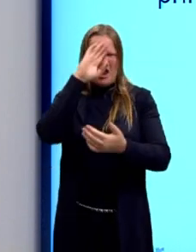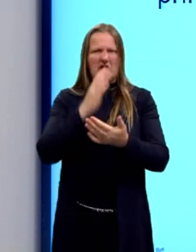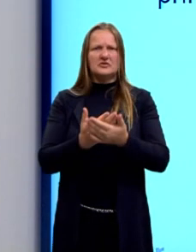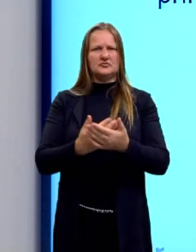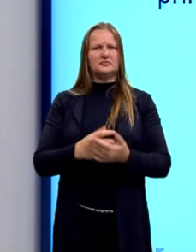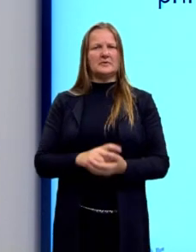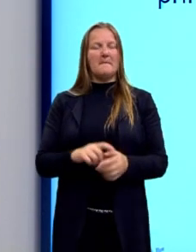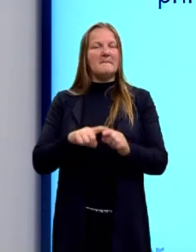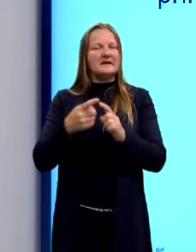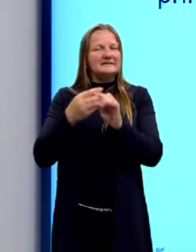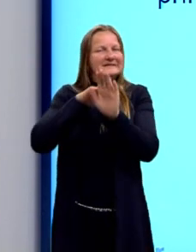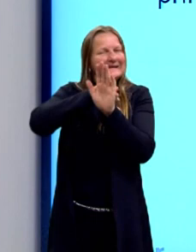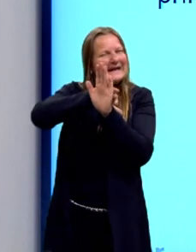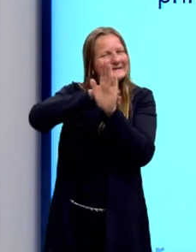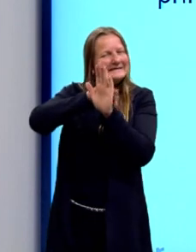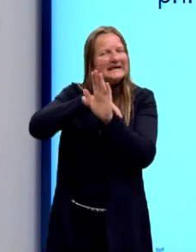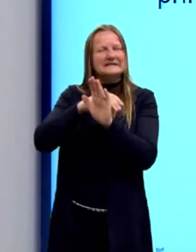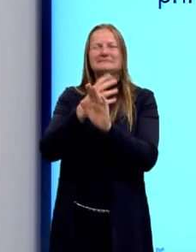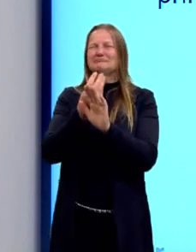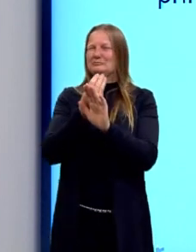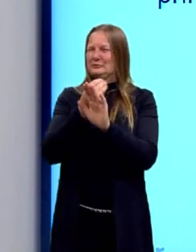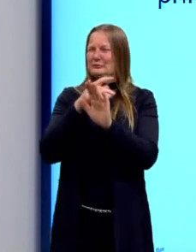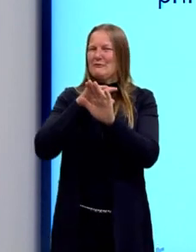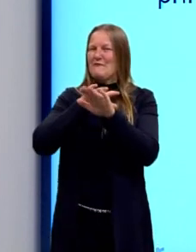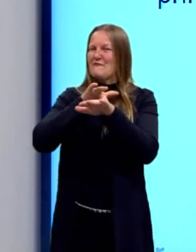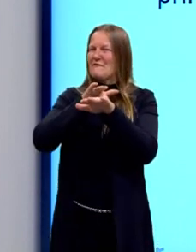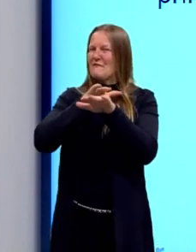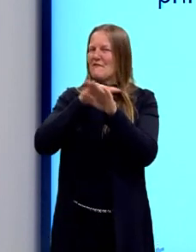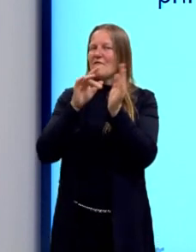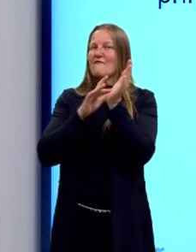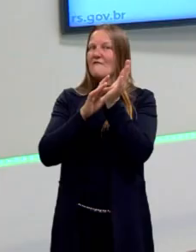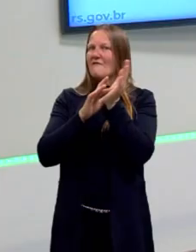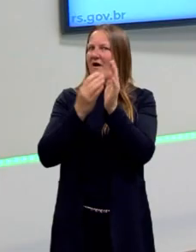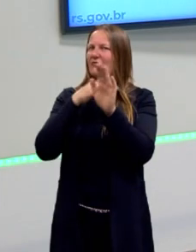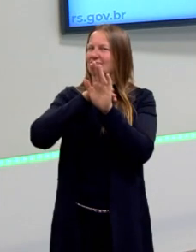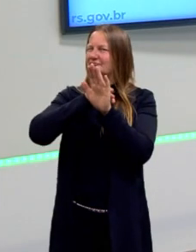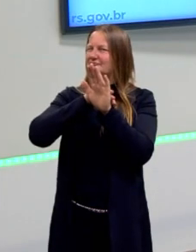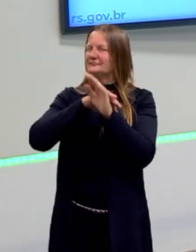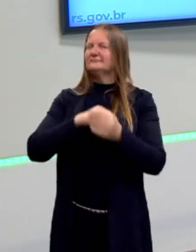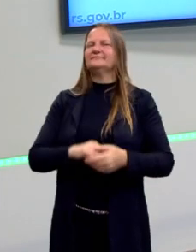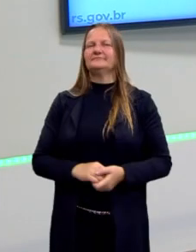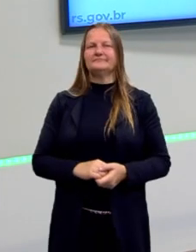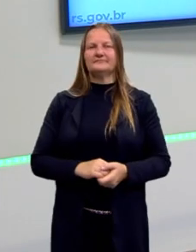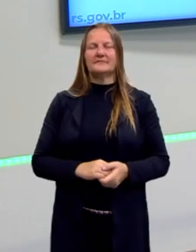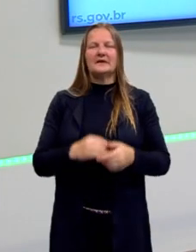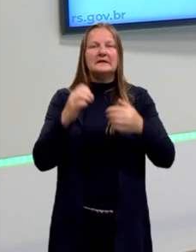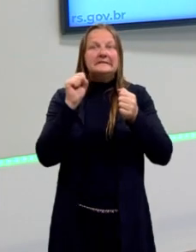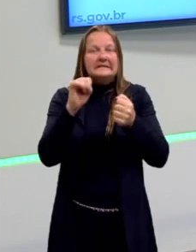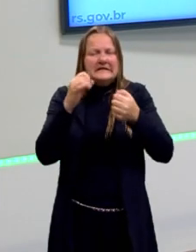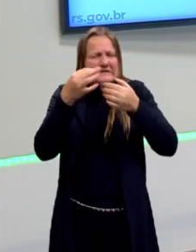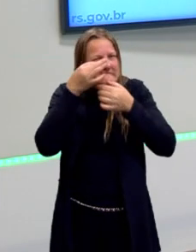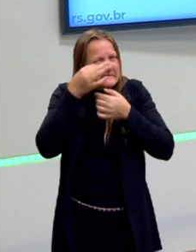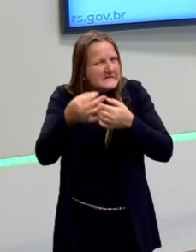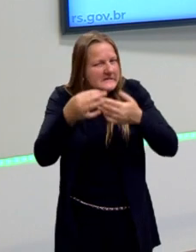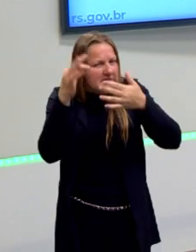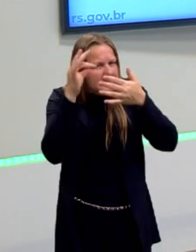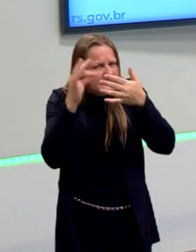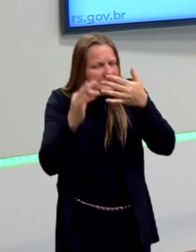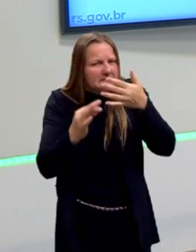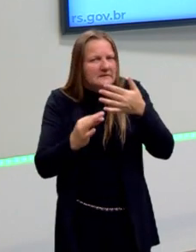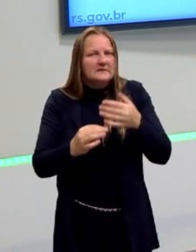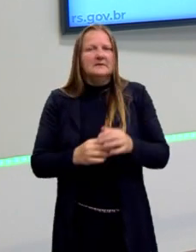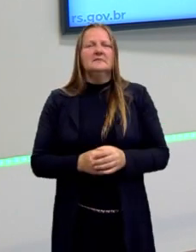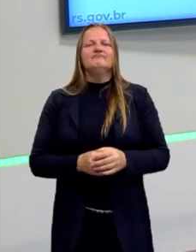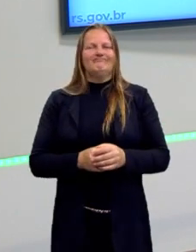primeira vista, sem nos depararmos, e sem fazermos uma análise mais criteriosa, vai dar a impressão que esses